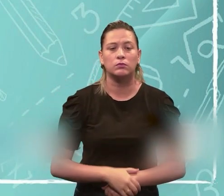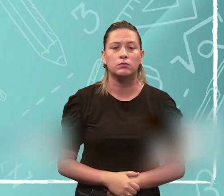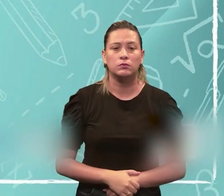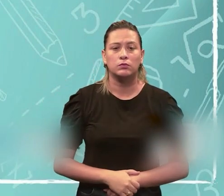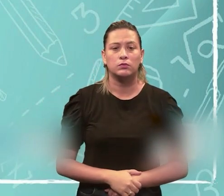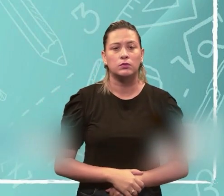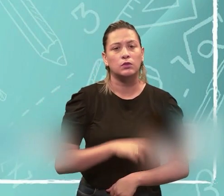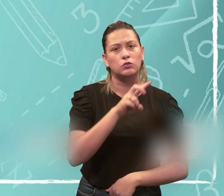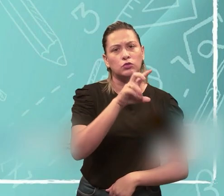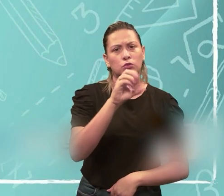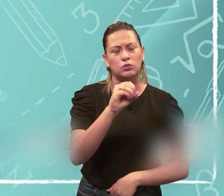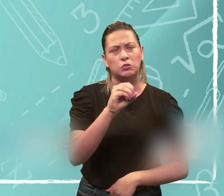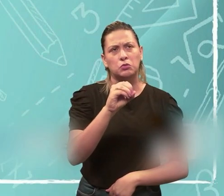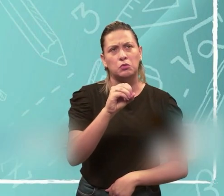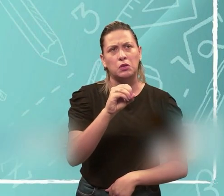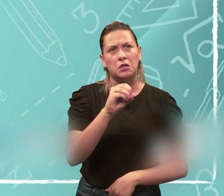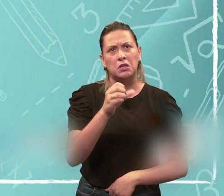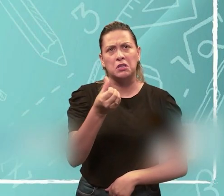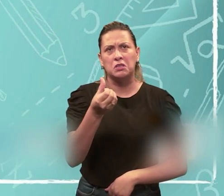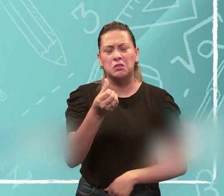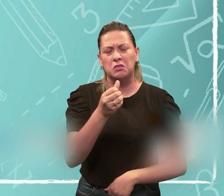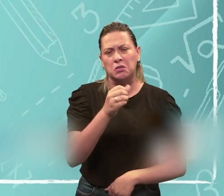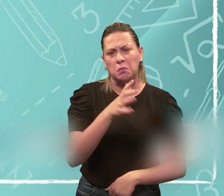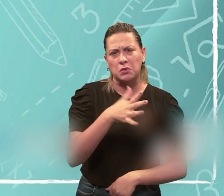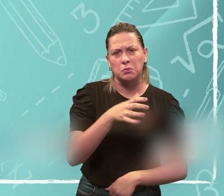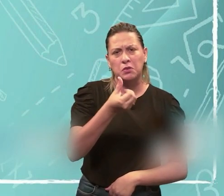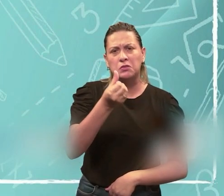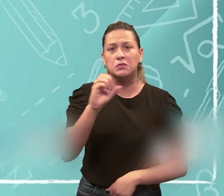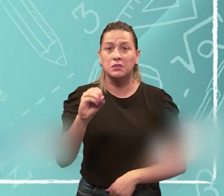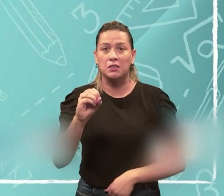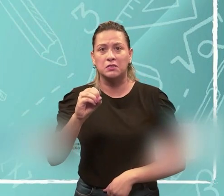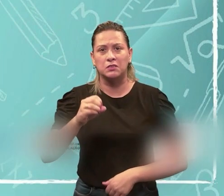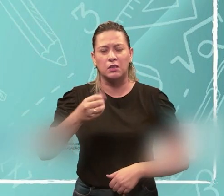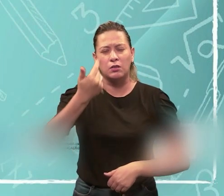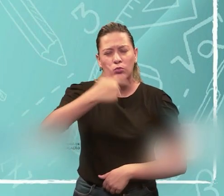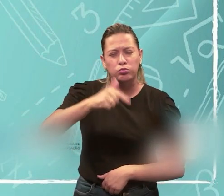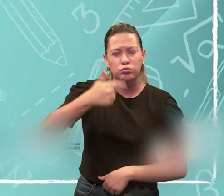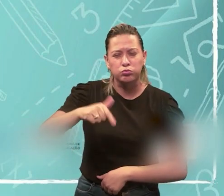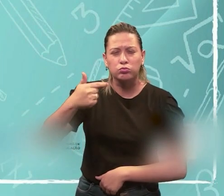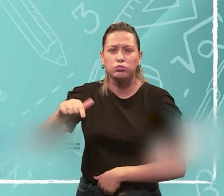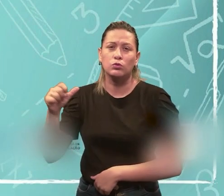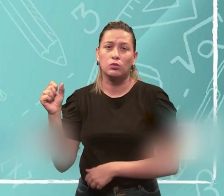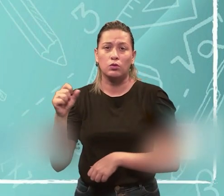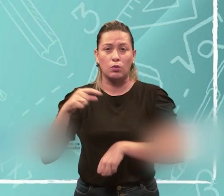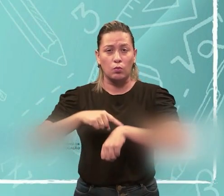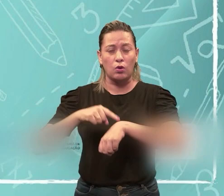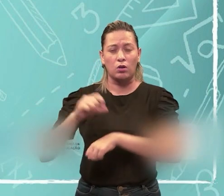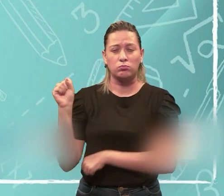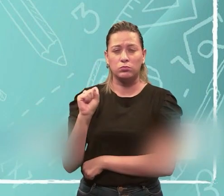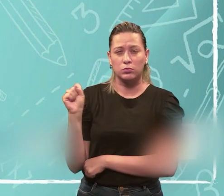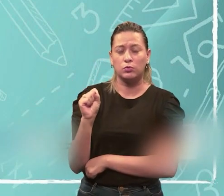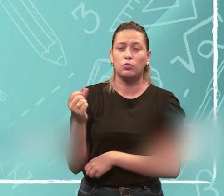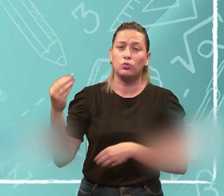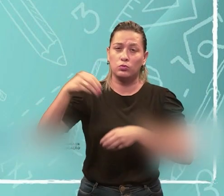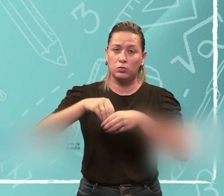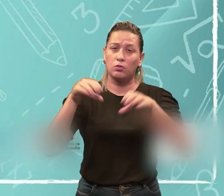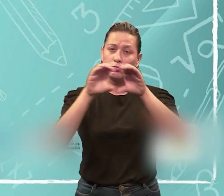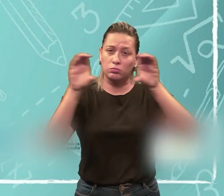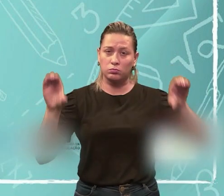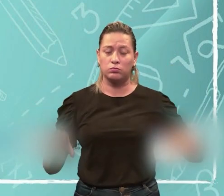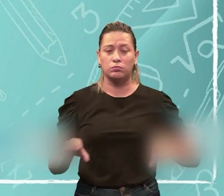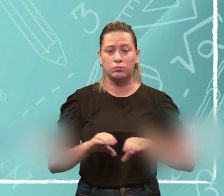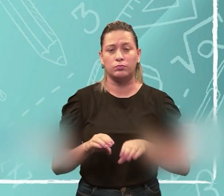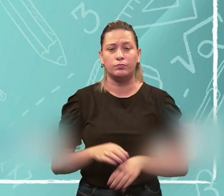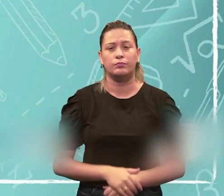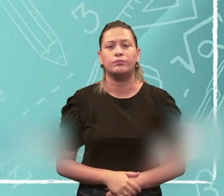50 e 60 vezes por segundo, ok? Em um circuito elétrico. Então, a distribuição de energia,